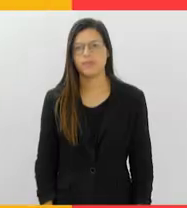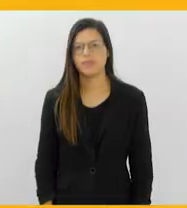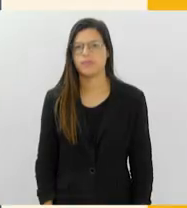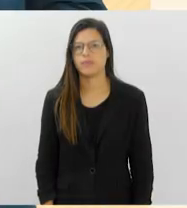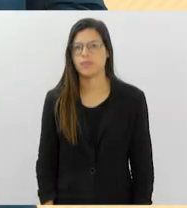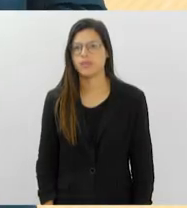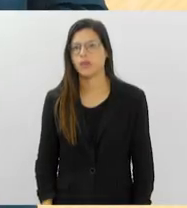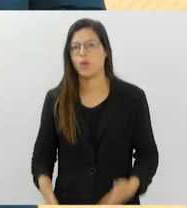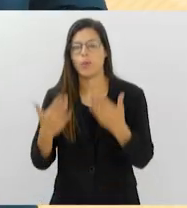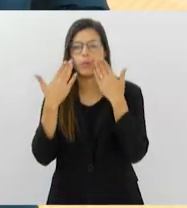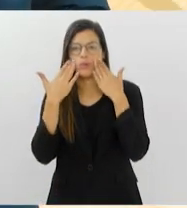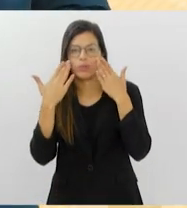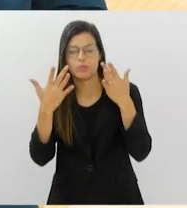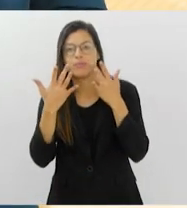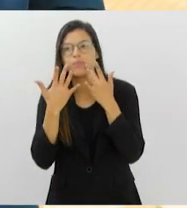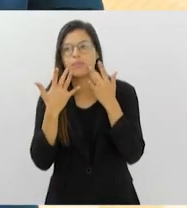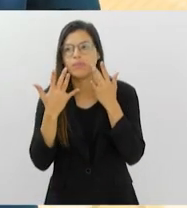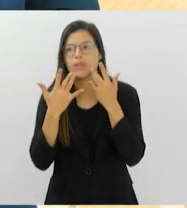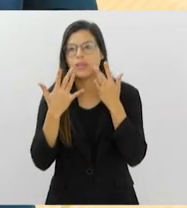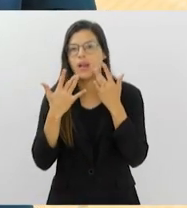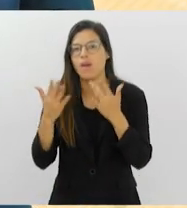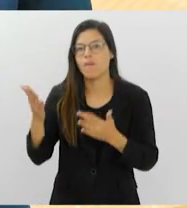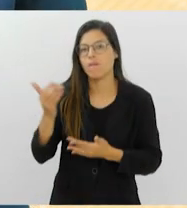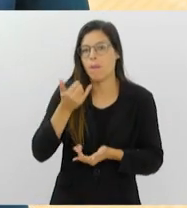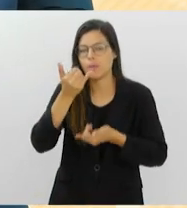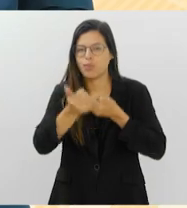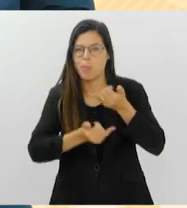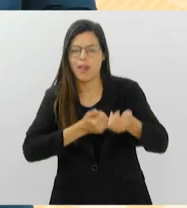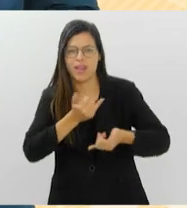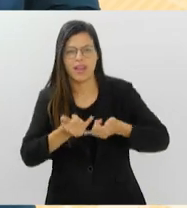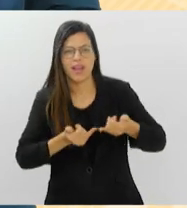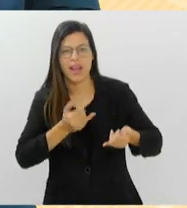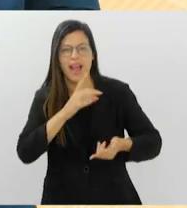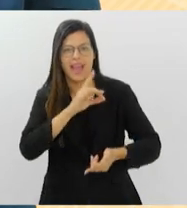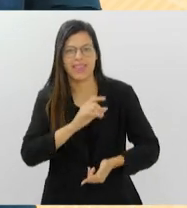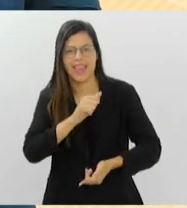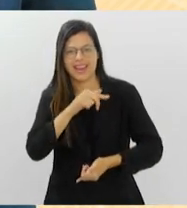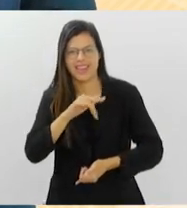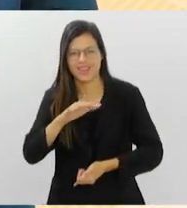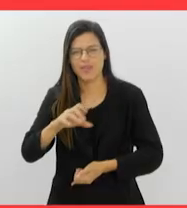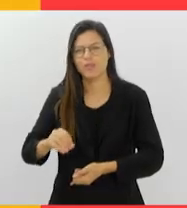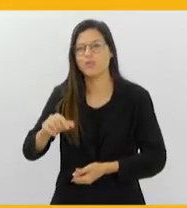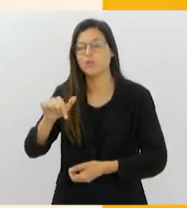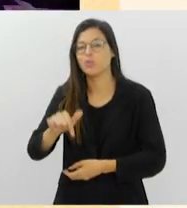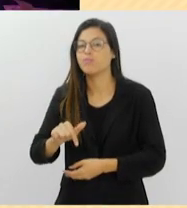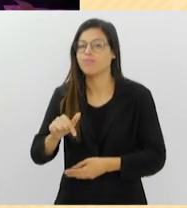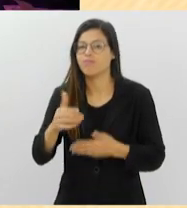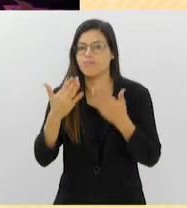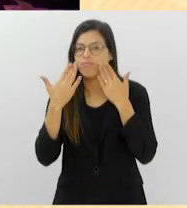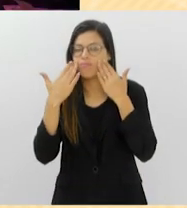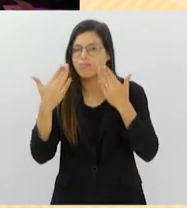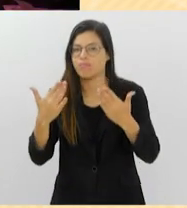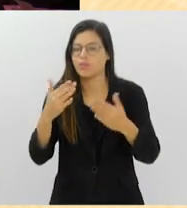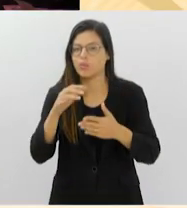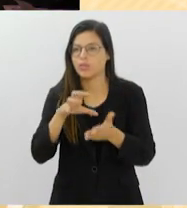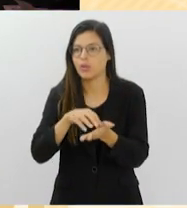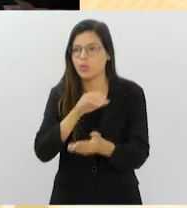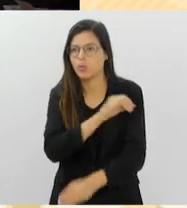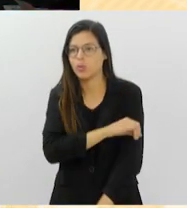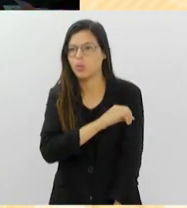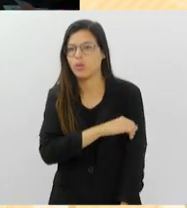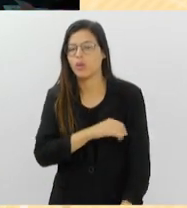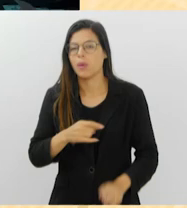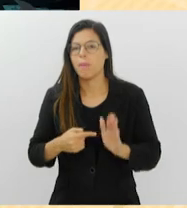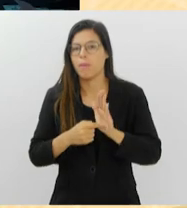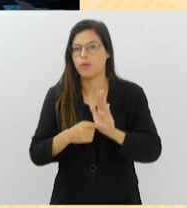O espetáculo Let's Play That, ou Vamos Brincar Daquilo, está em cartaz no centro do Rio. A peça narra o encontro do ator